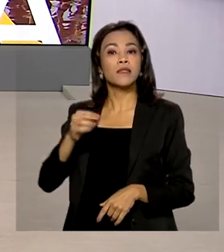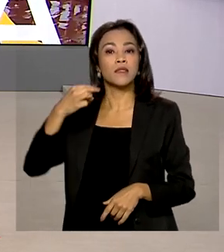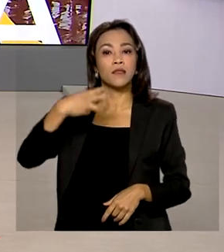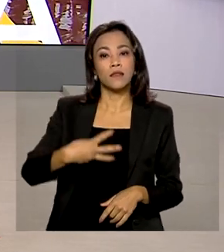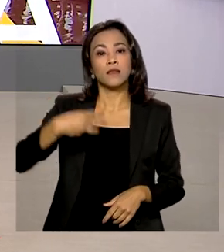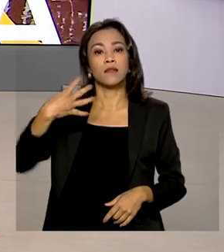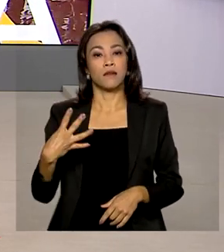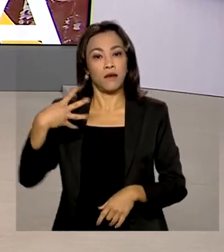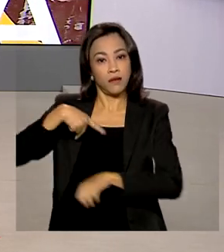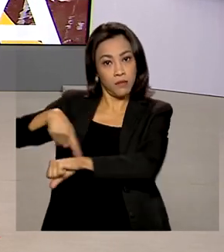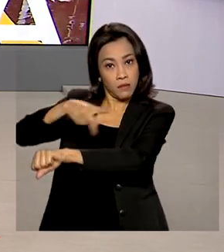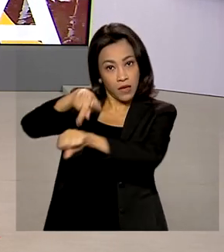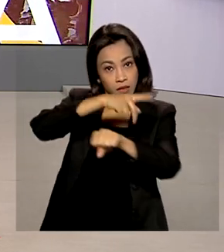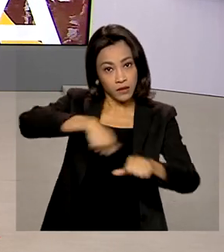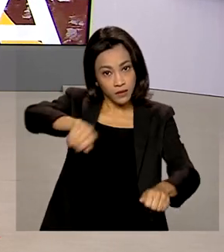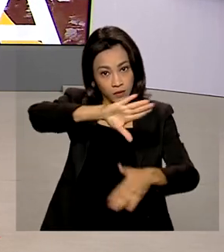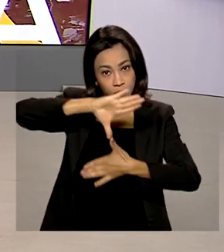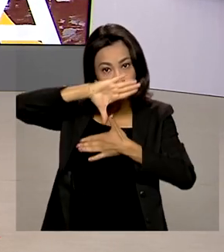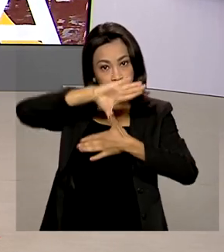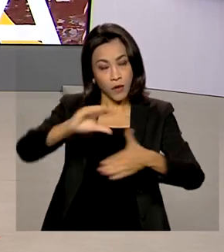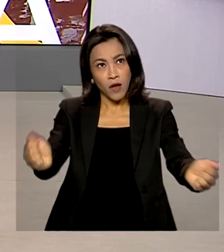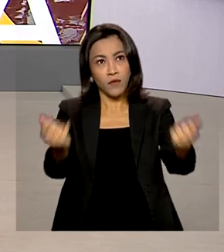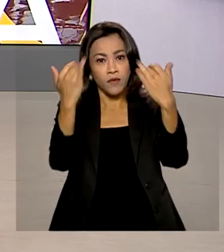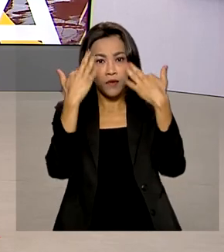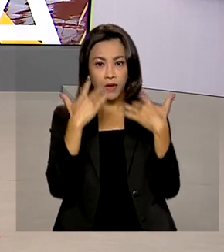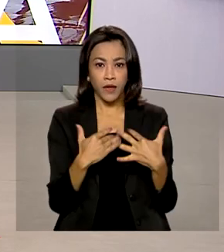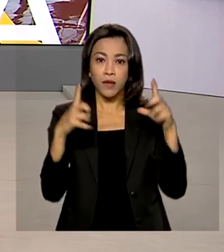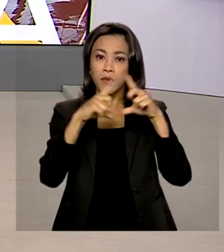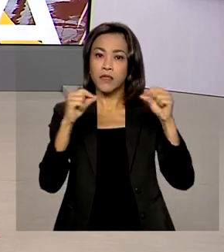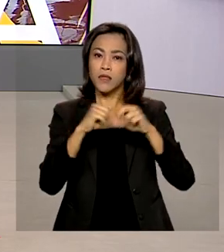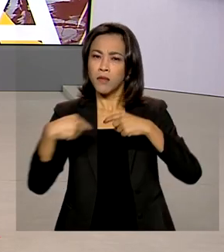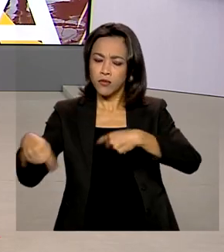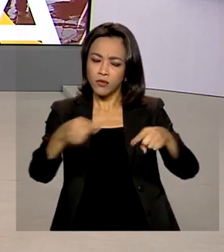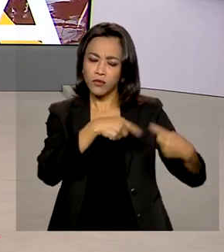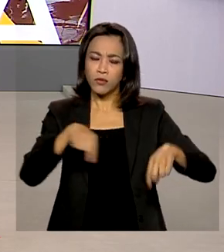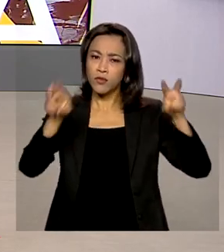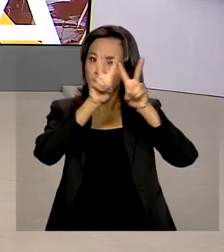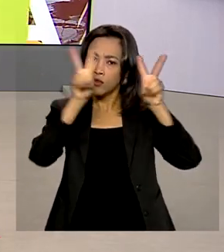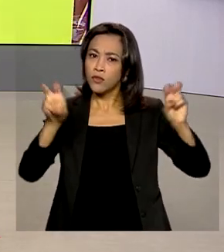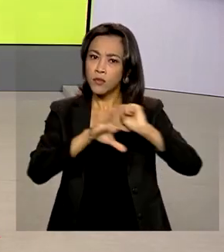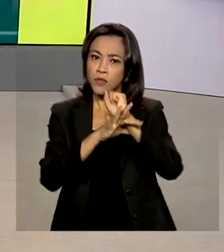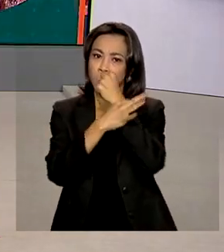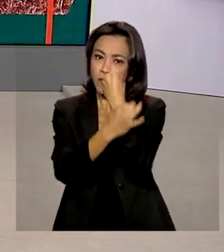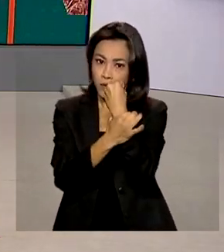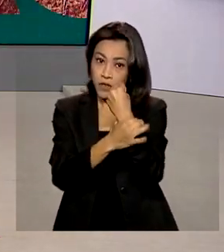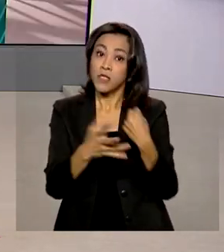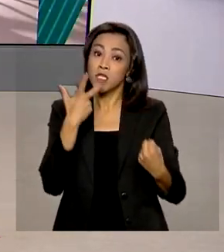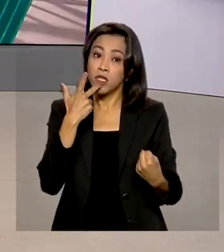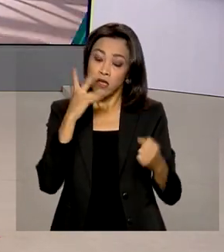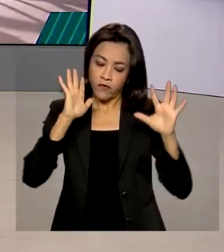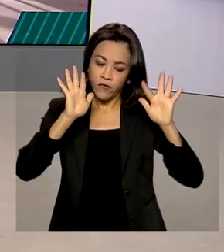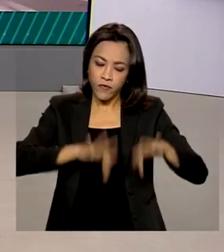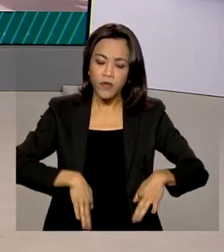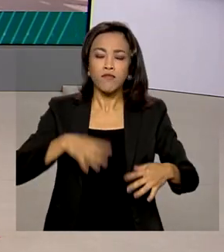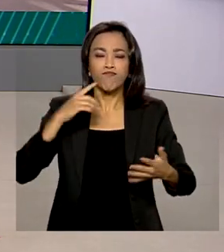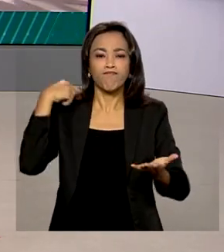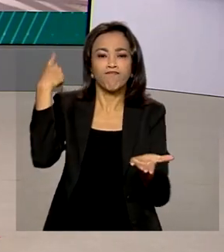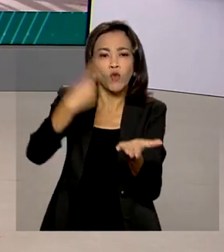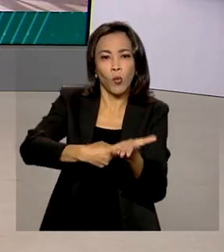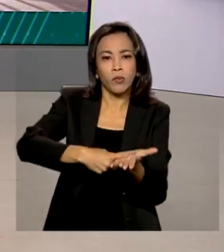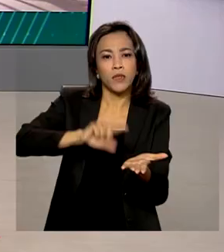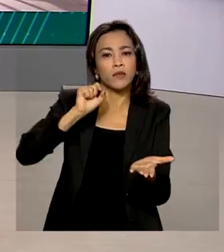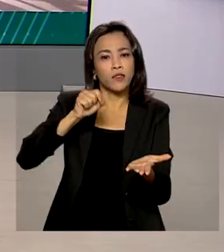continente americano estiveram em Brasília para discutir segurança. Ao final, reafirmaram o compromisso de promover e